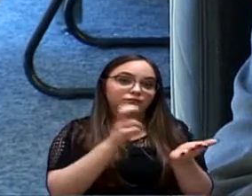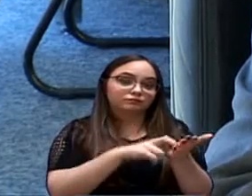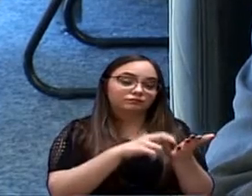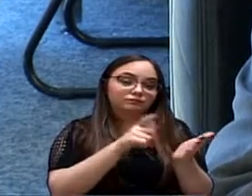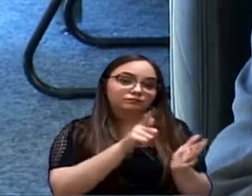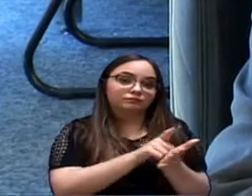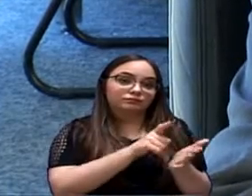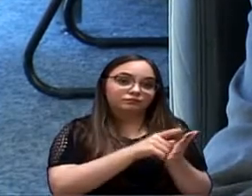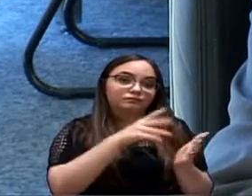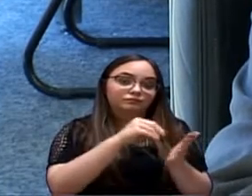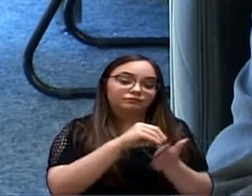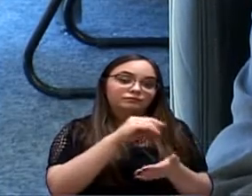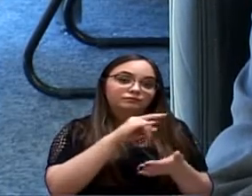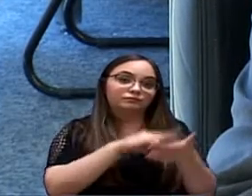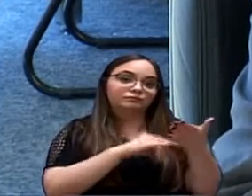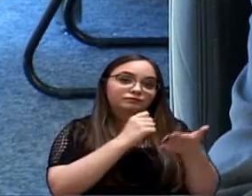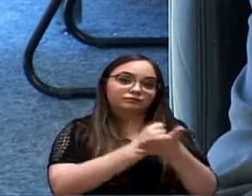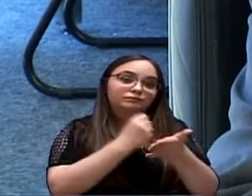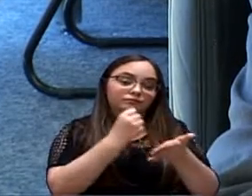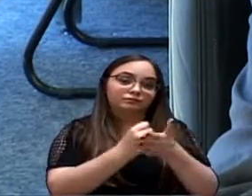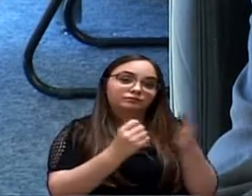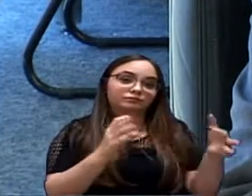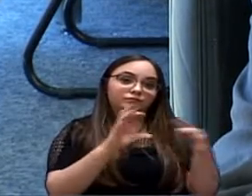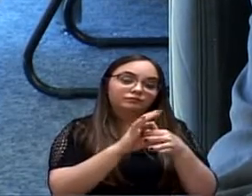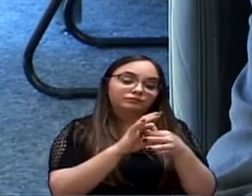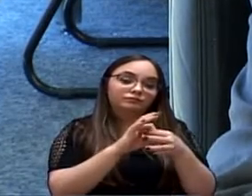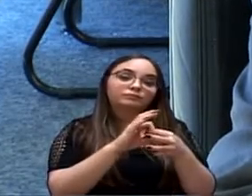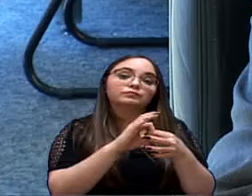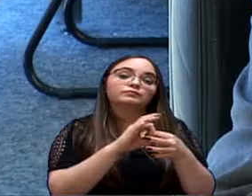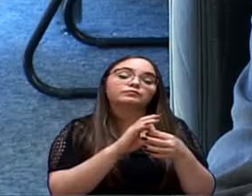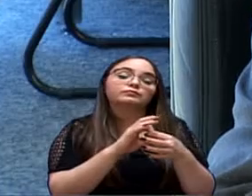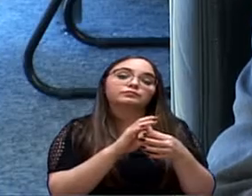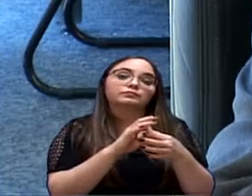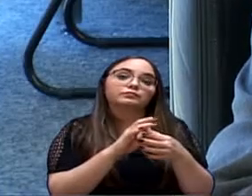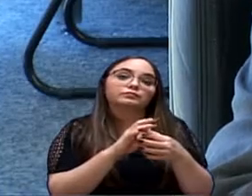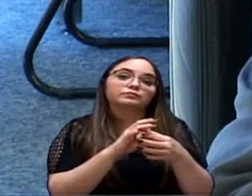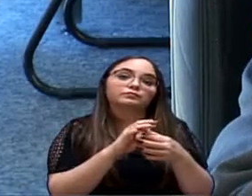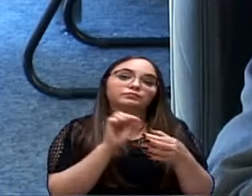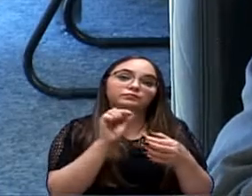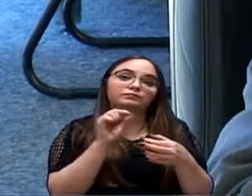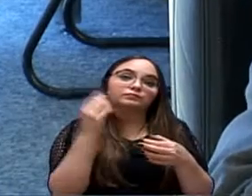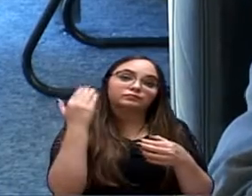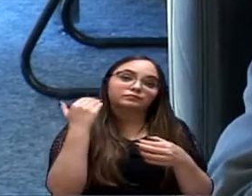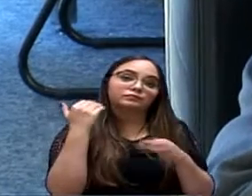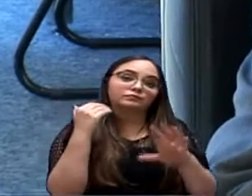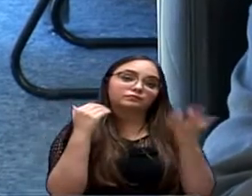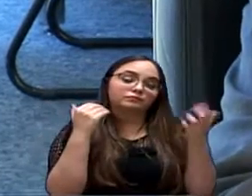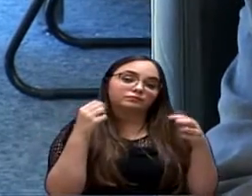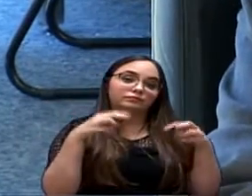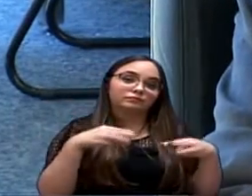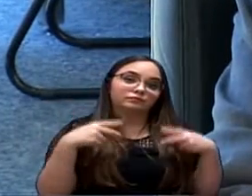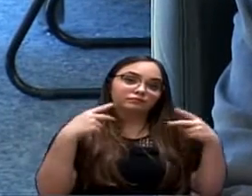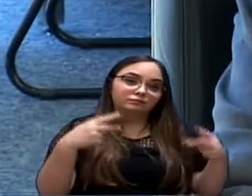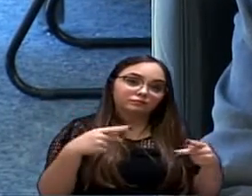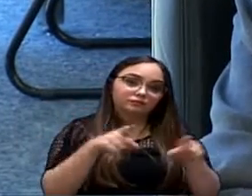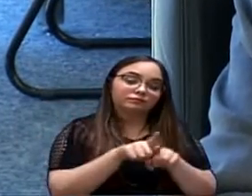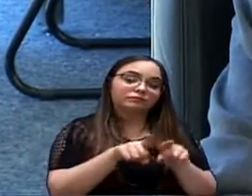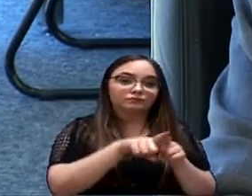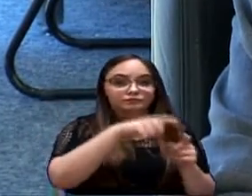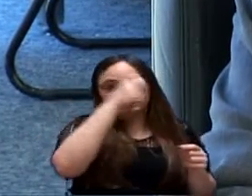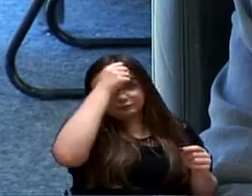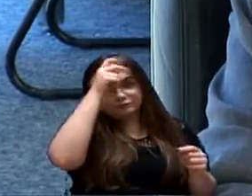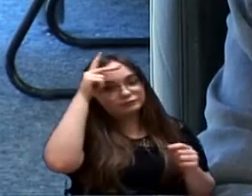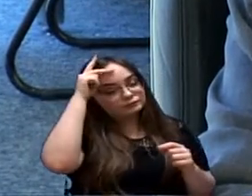de um acordo, de um TAC, que é um termo de acordo de conduta que ocorreu entre o Ministério Público e a Prefeitura Municipal de